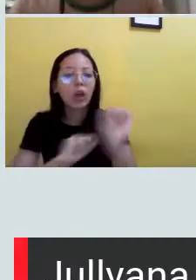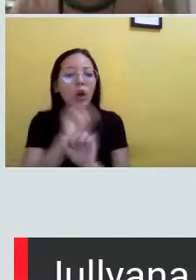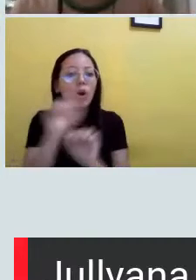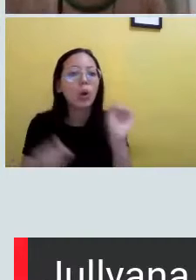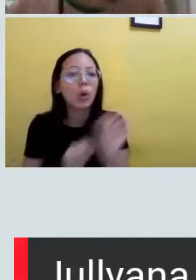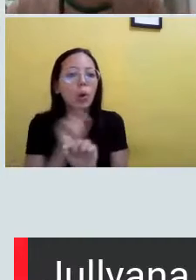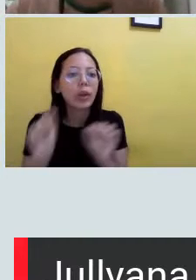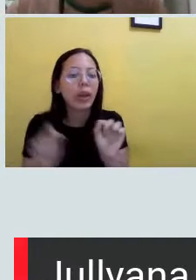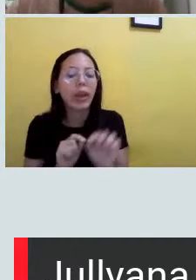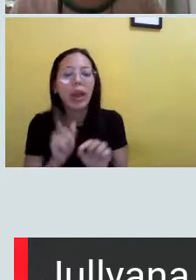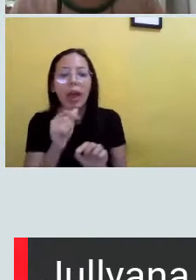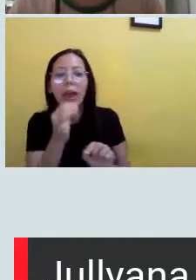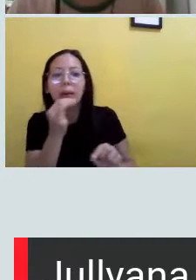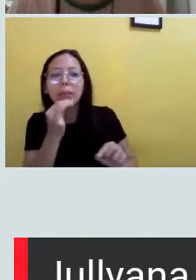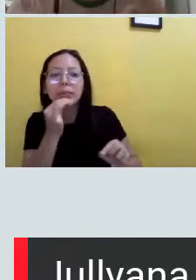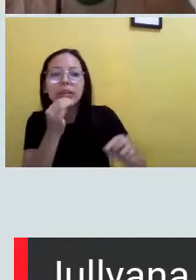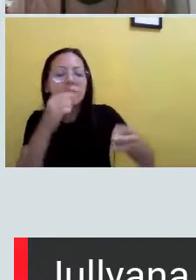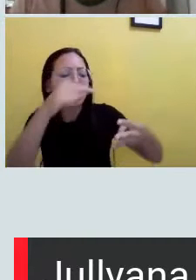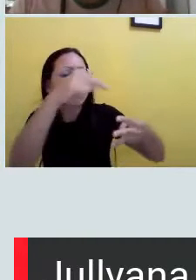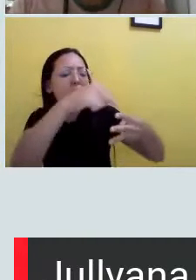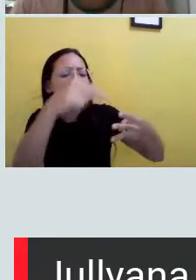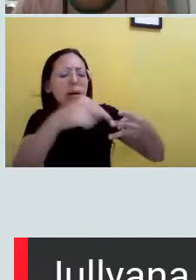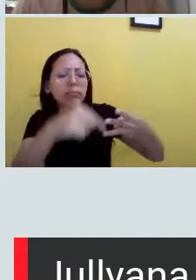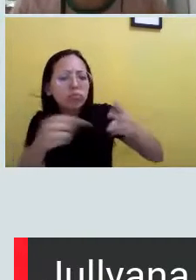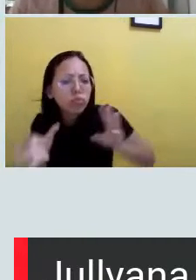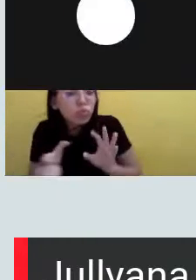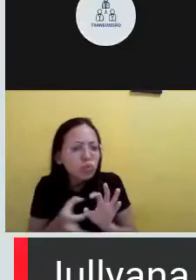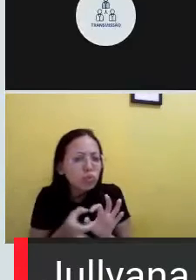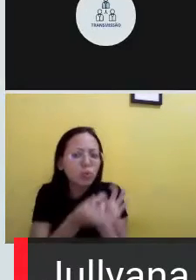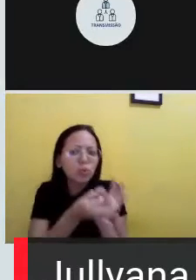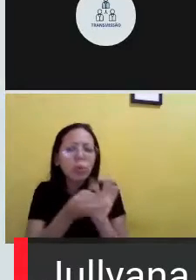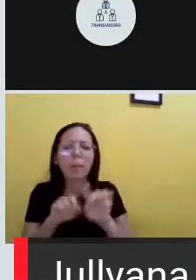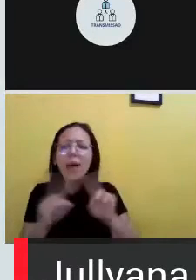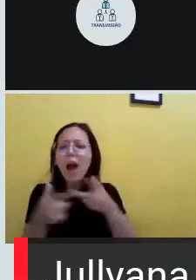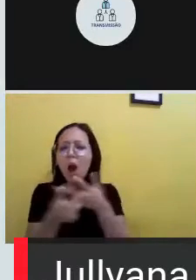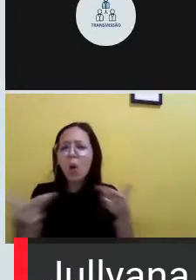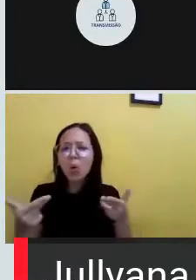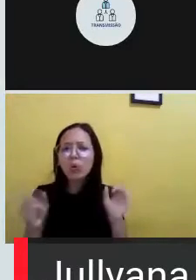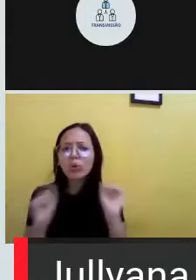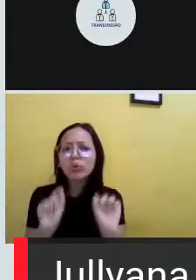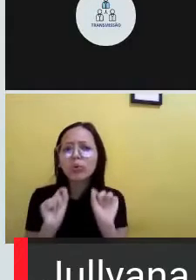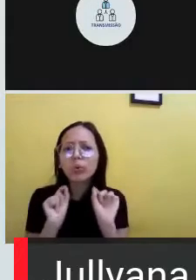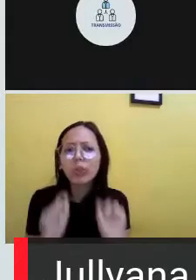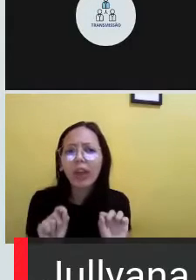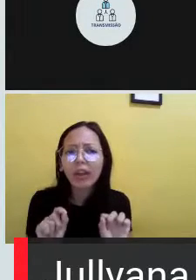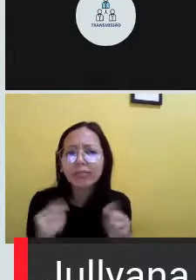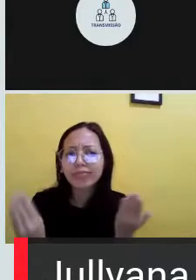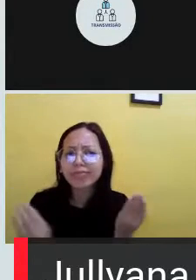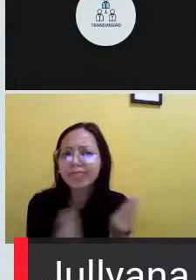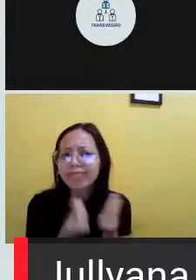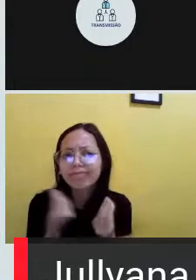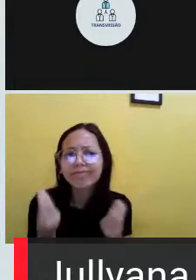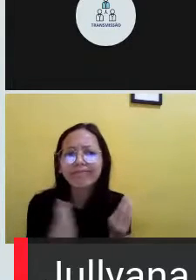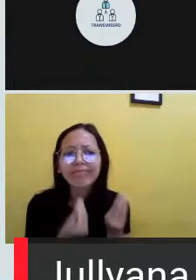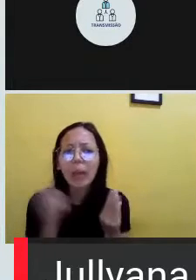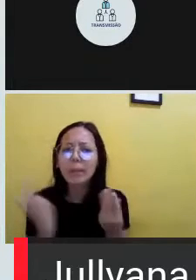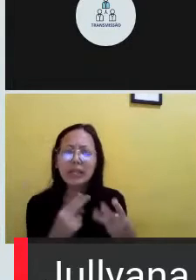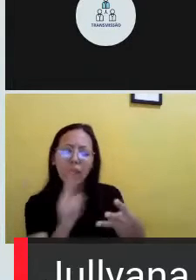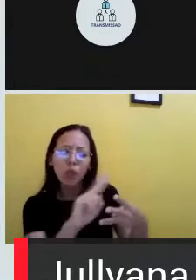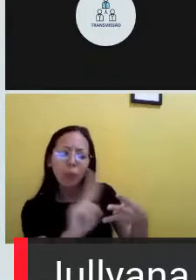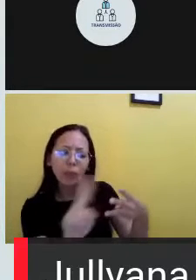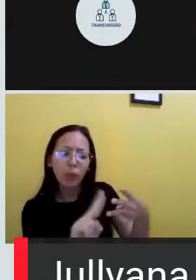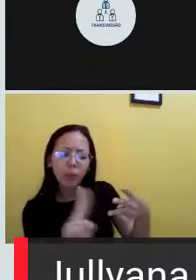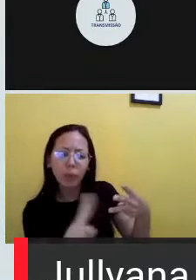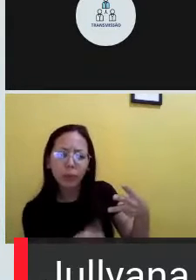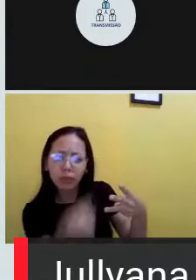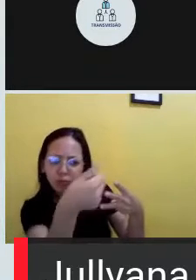agregado de determinadas coisas. Mas que coisas são essas, gente? A gente precisa dar nome a essas coisas. Então, quando a gente tem o estudo